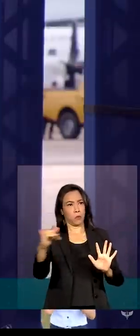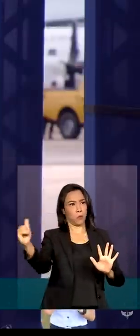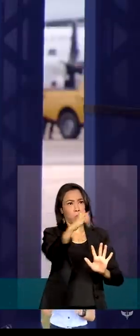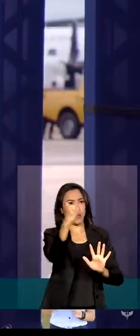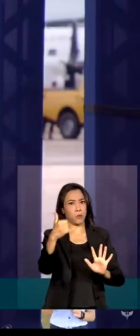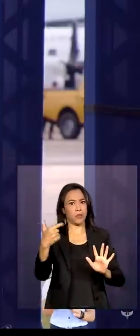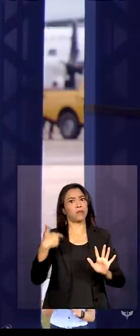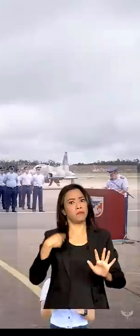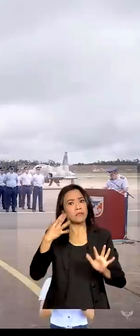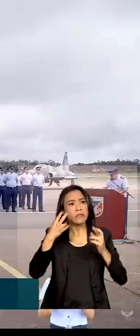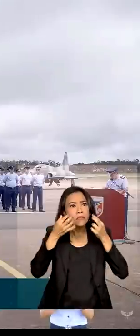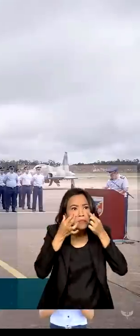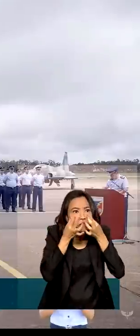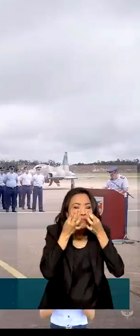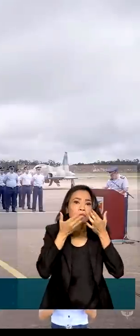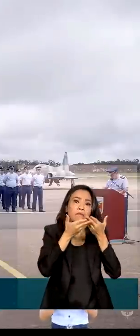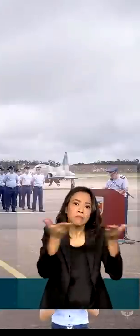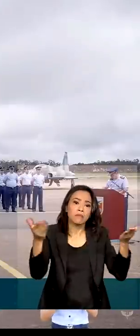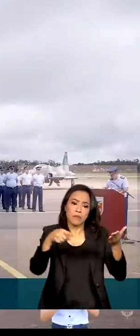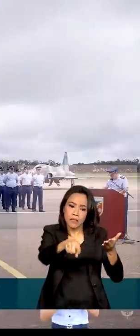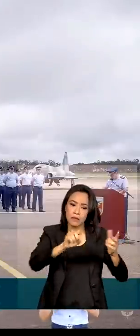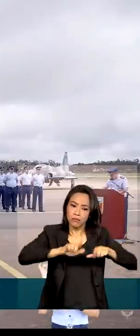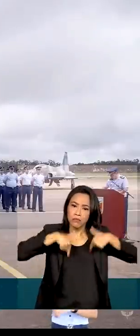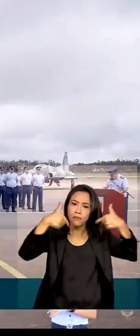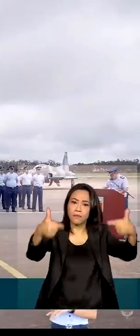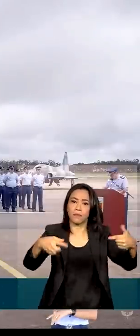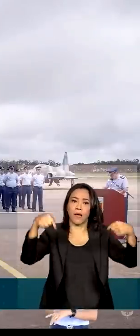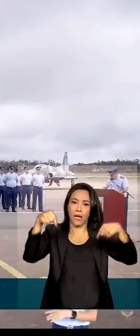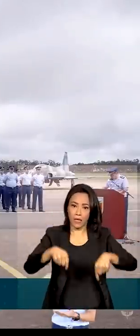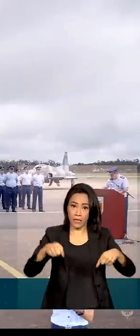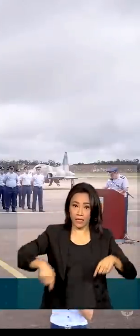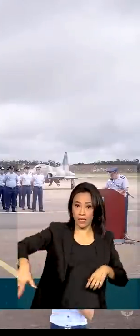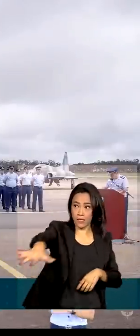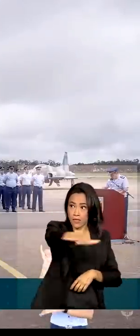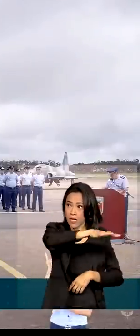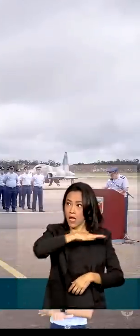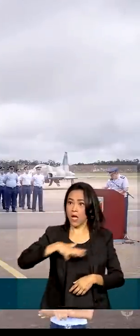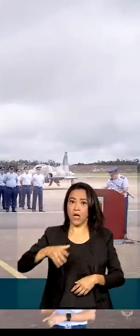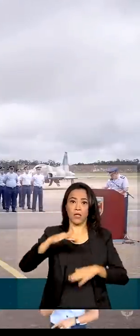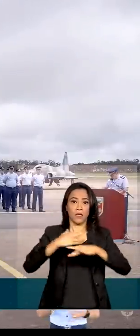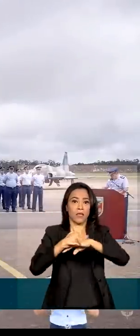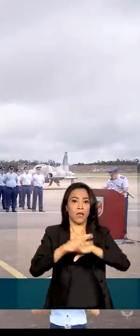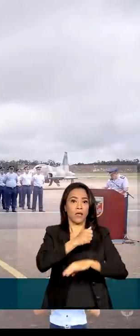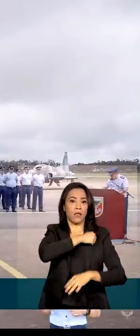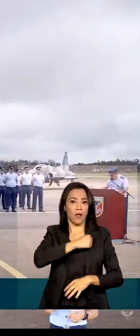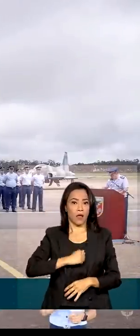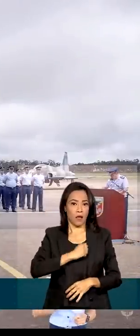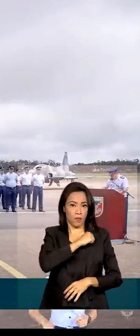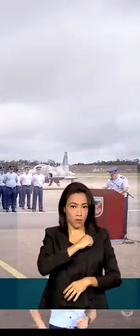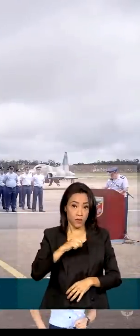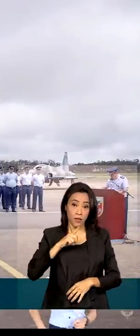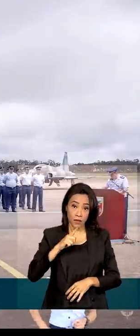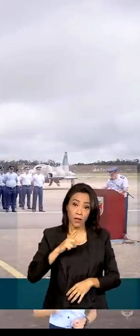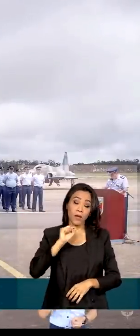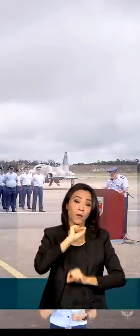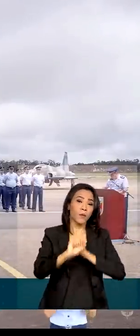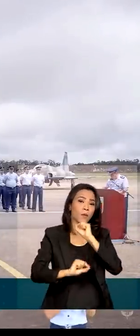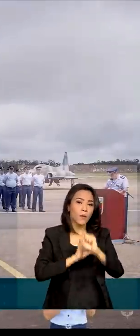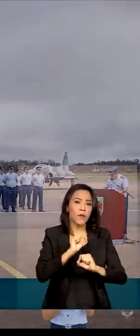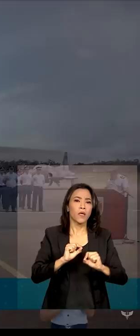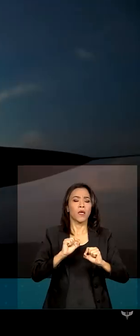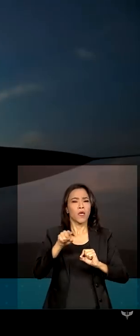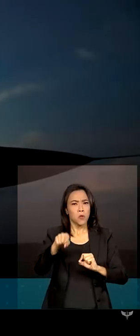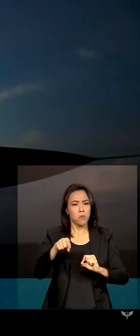início das atividades operacionais desse vetor de caça na base aérea de Anápolis. Uma base aérea que carrega em seu DNA uma